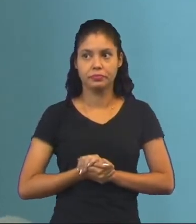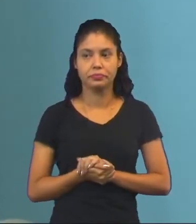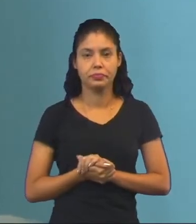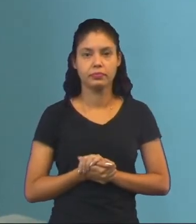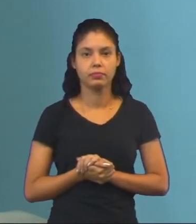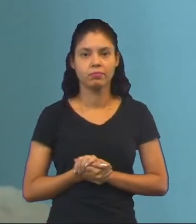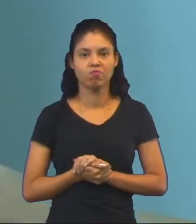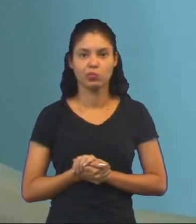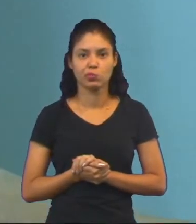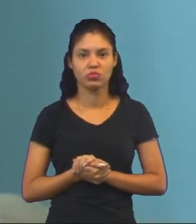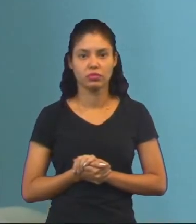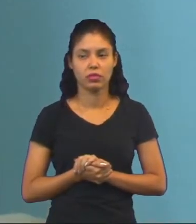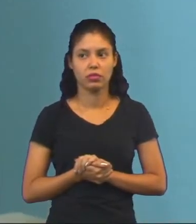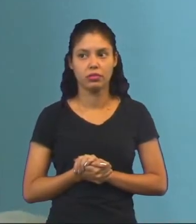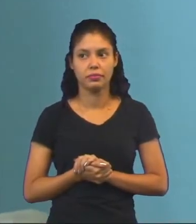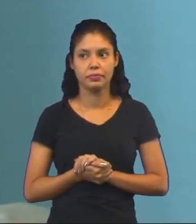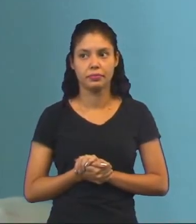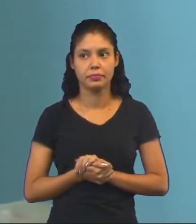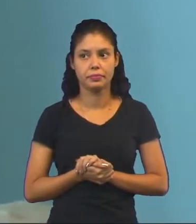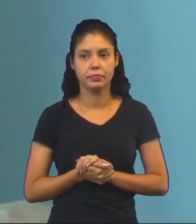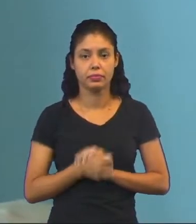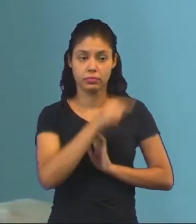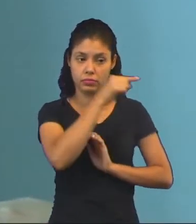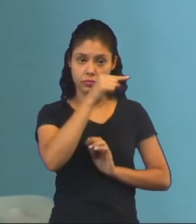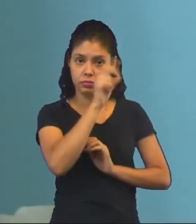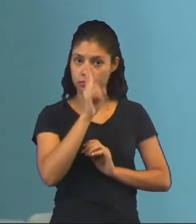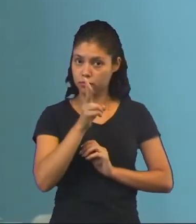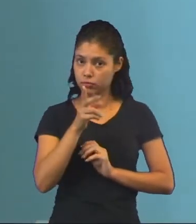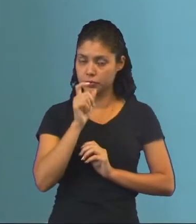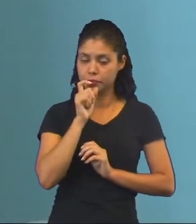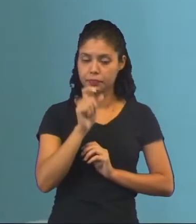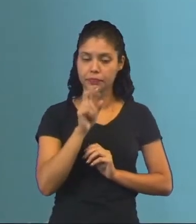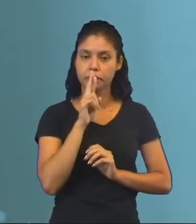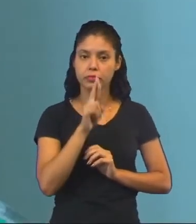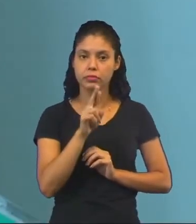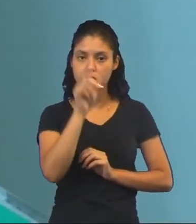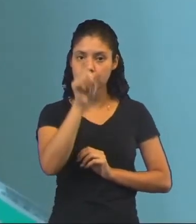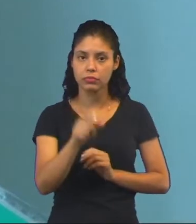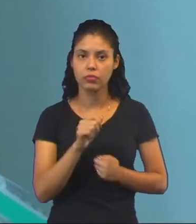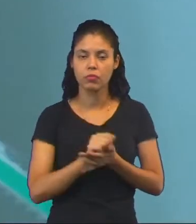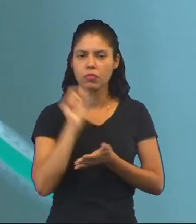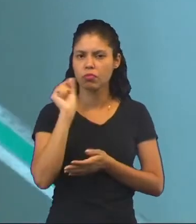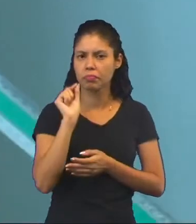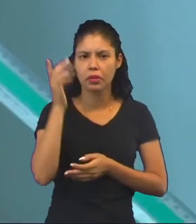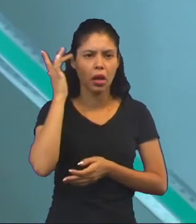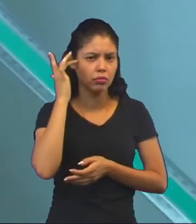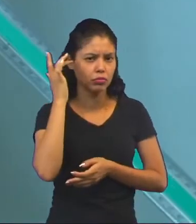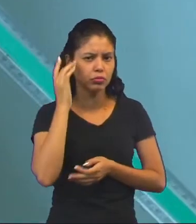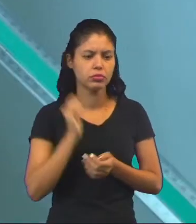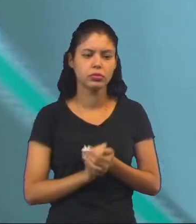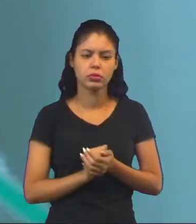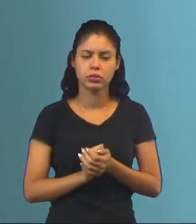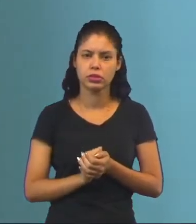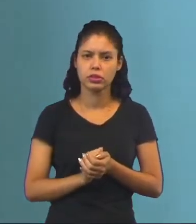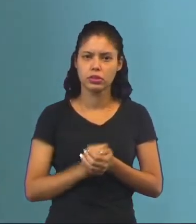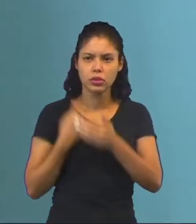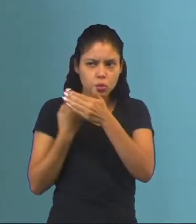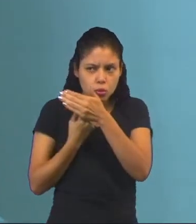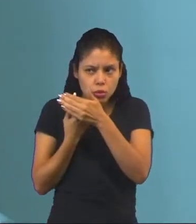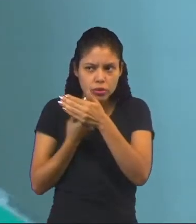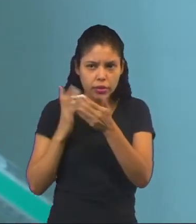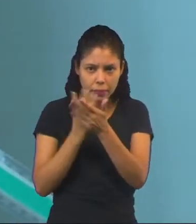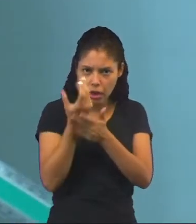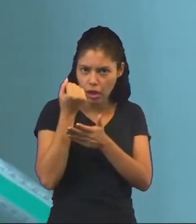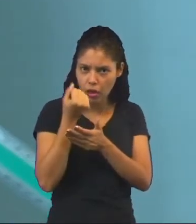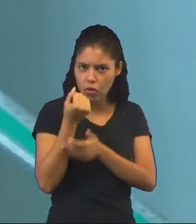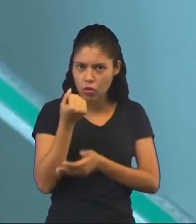É interessante, Sempre tem uma travessão no início das falas do personagem, né? O que você acha de irmos escondidos, pegar